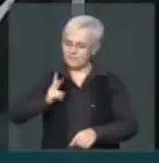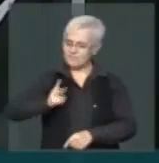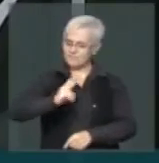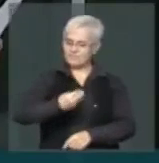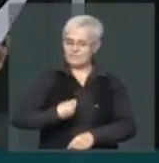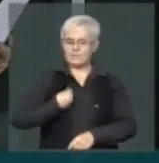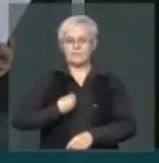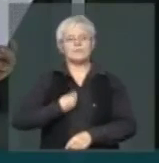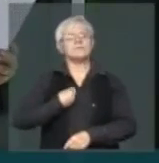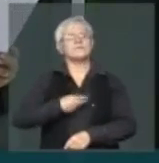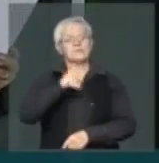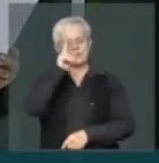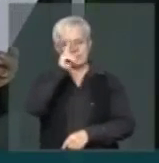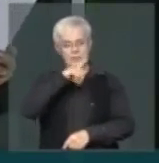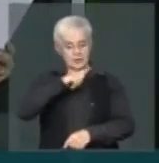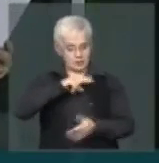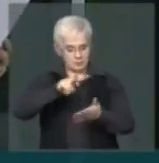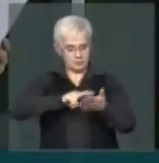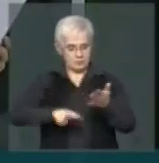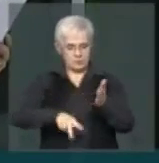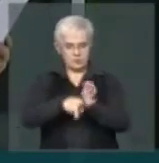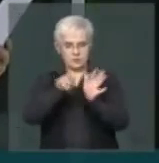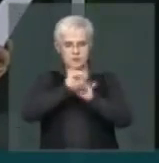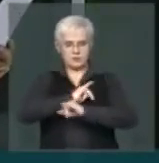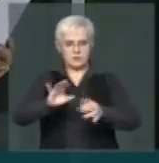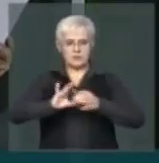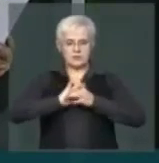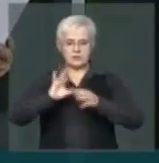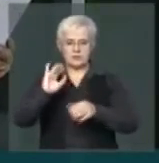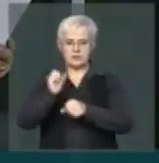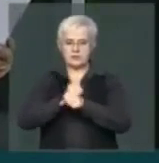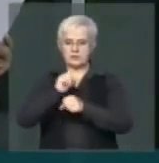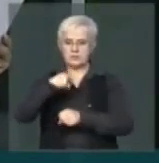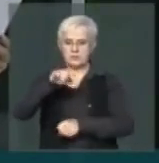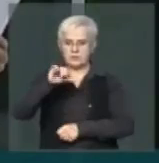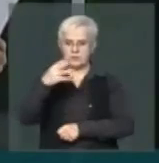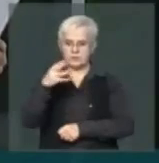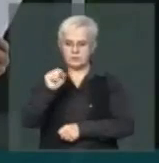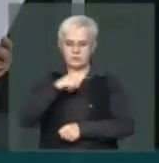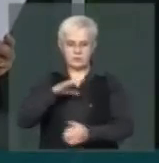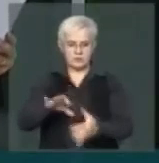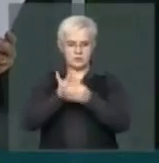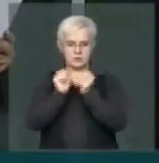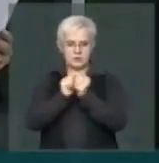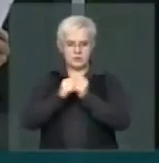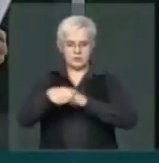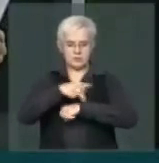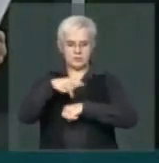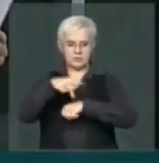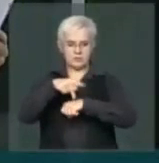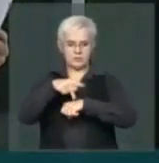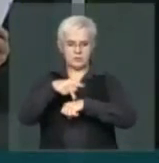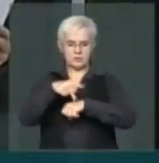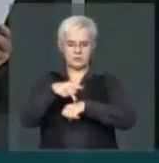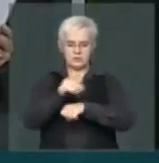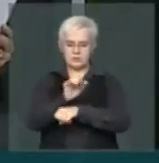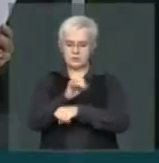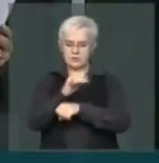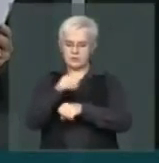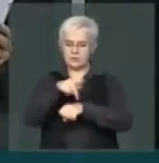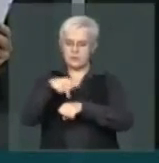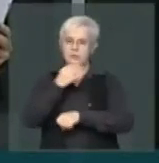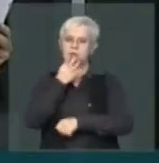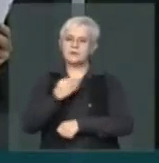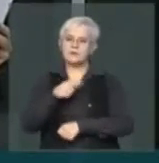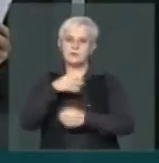relembrar a trecho de sua declaração de independência, que desde 1948 notei os rumos do país. O Estado de Israel